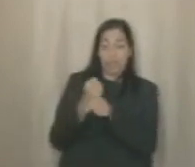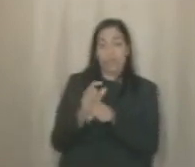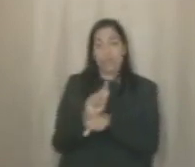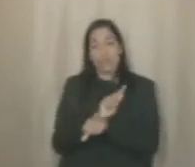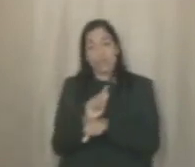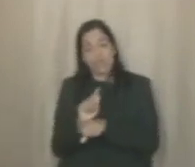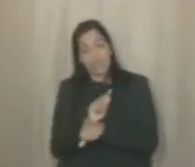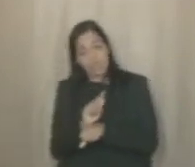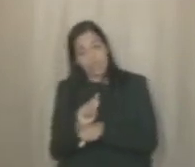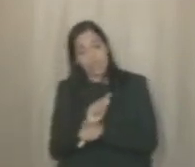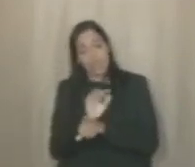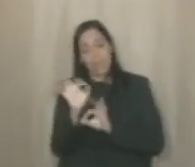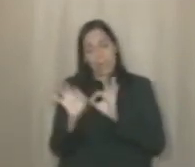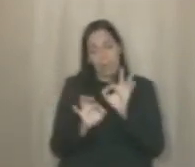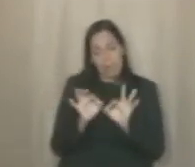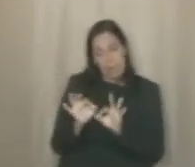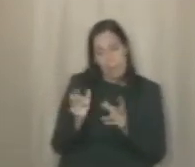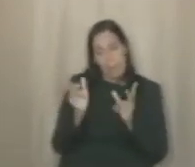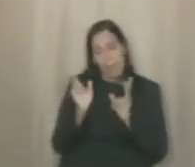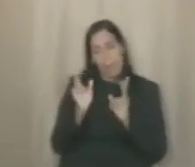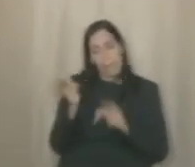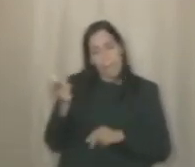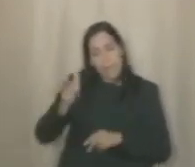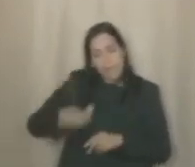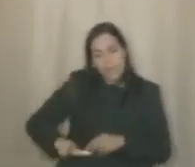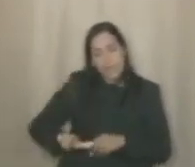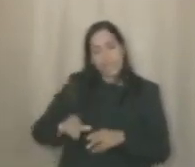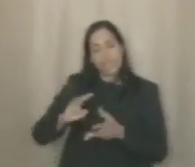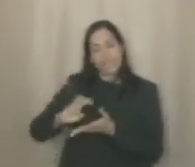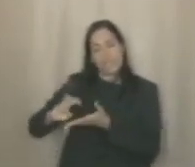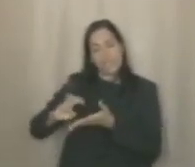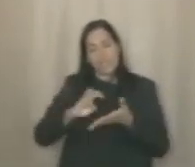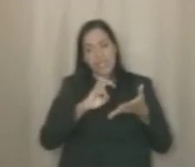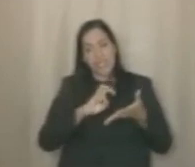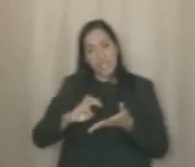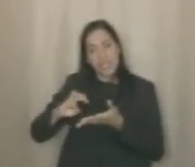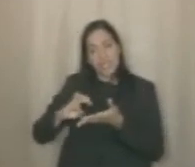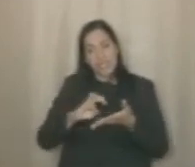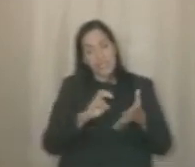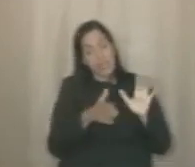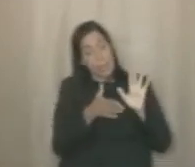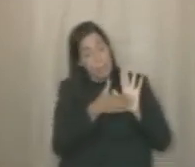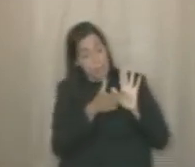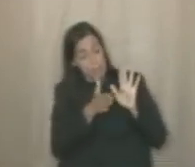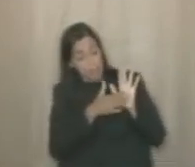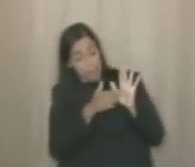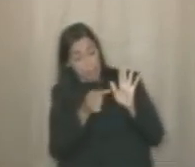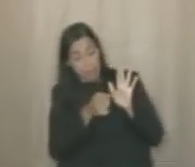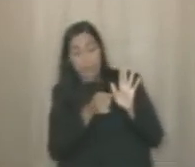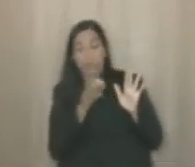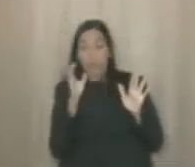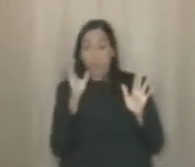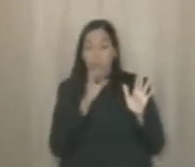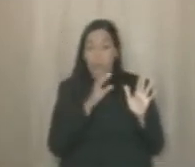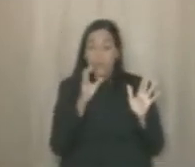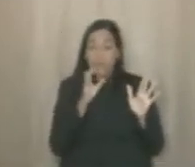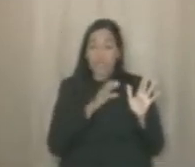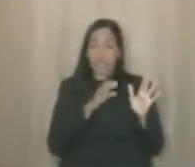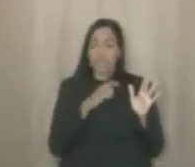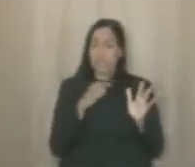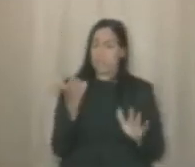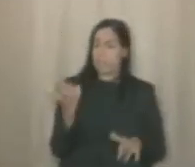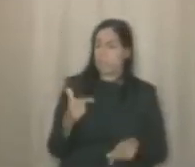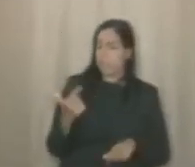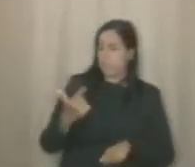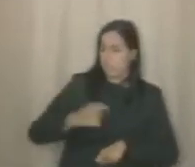gestão, operação, manutenção e manutenção das creches. A proposta tramitou em regime de urgência, e não tivemos